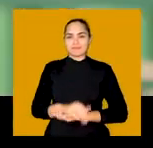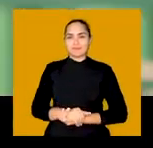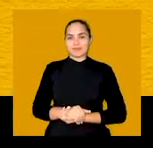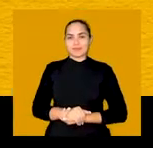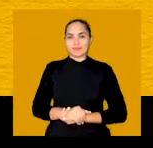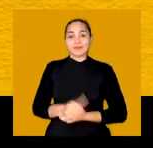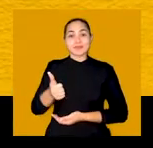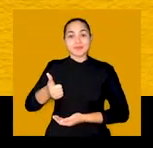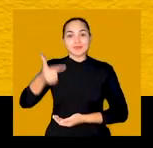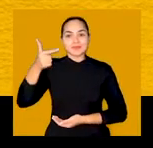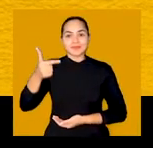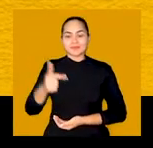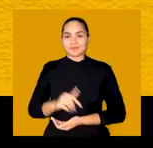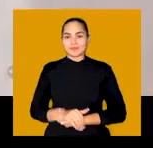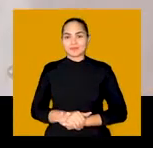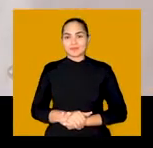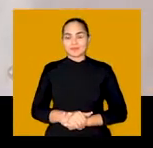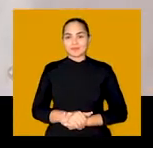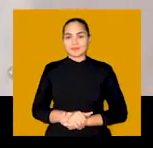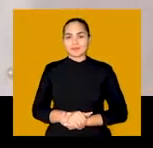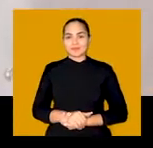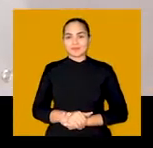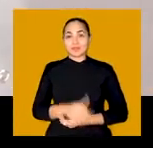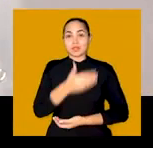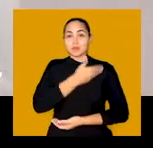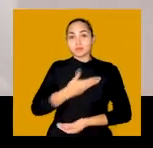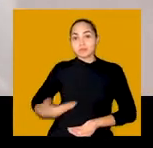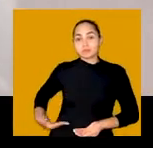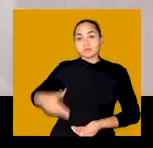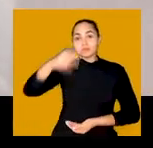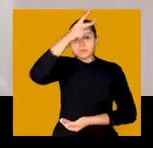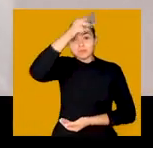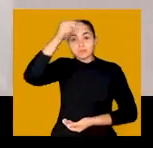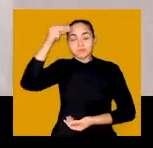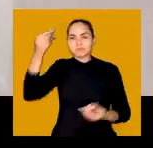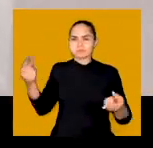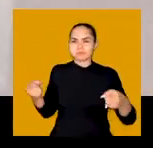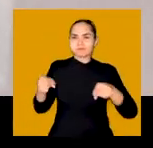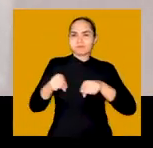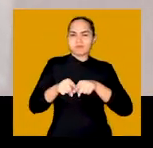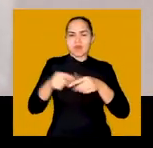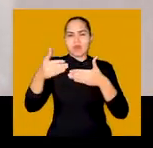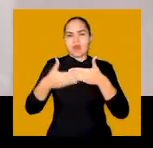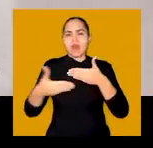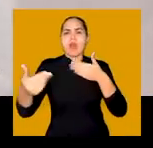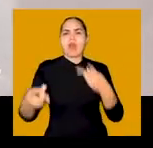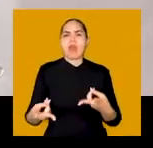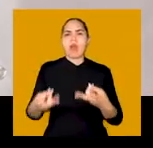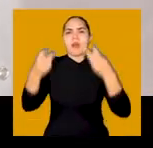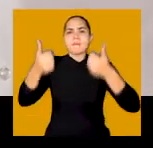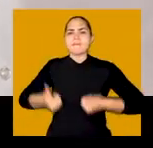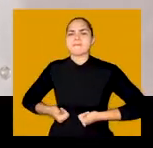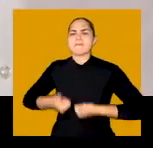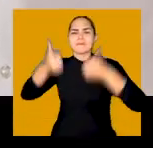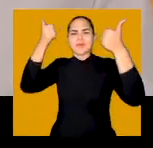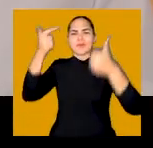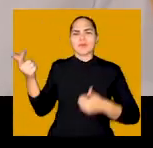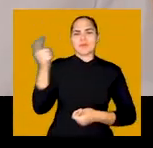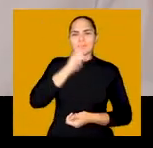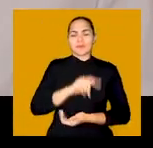É doze! Quando o governador e o prefeito trabalham juntos, os resultados são muito melhores.